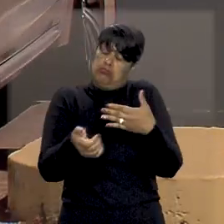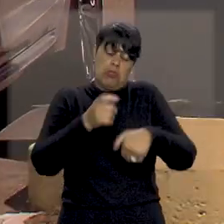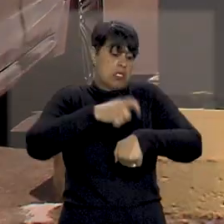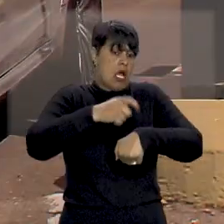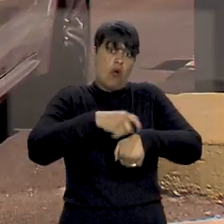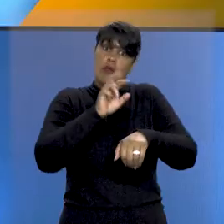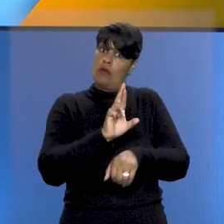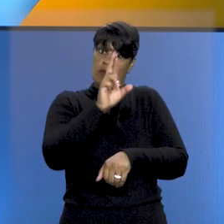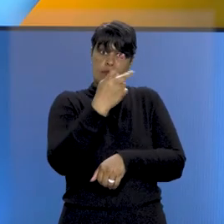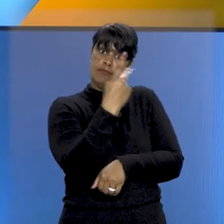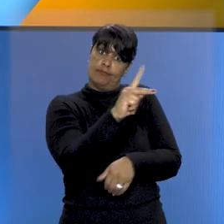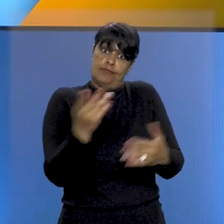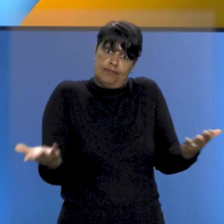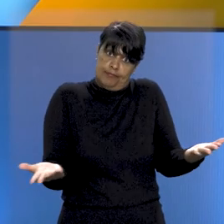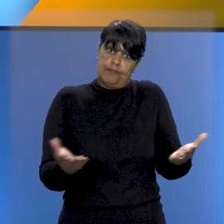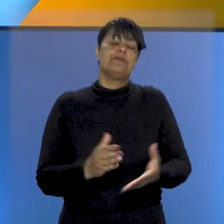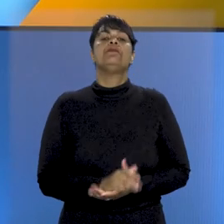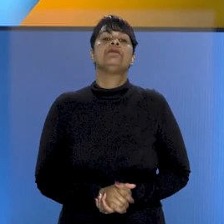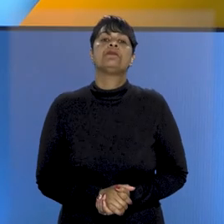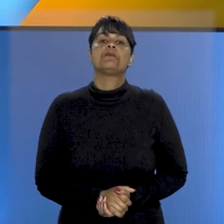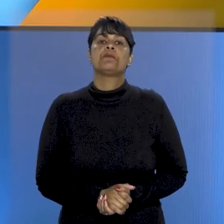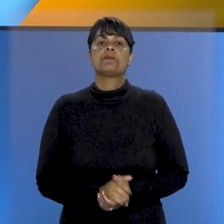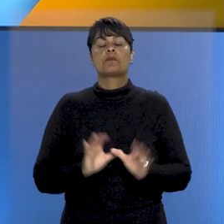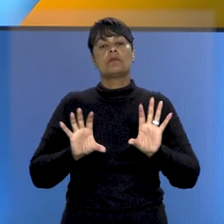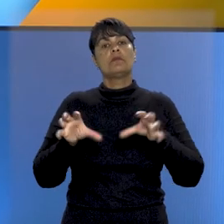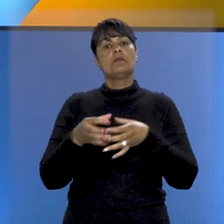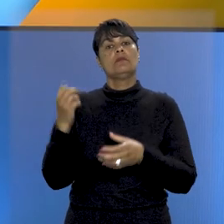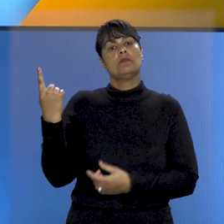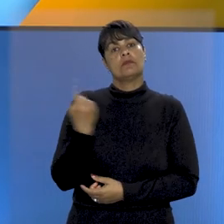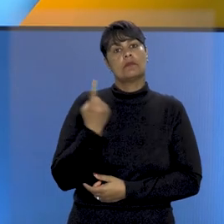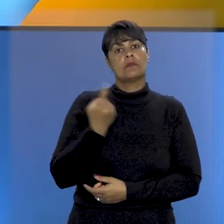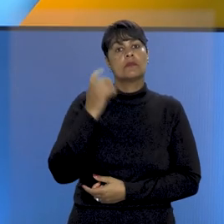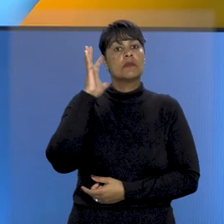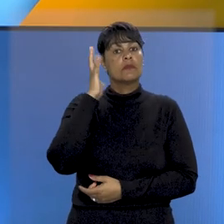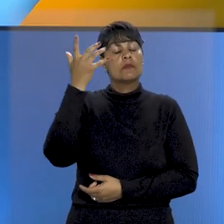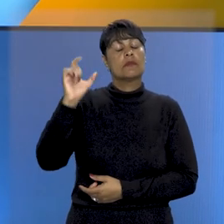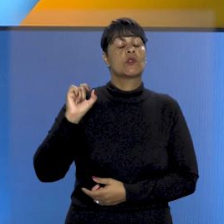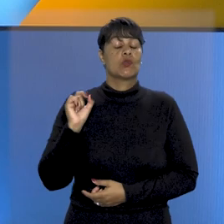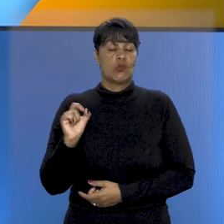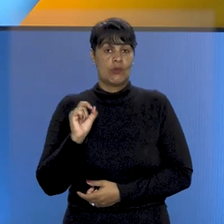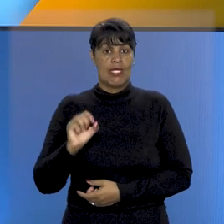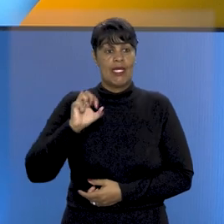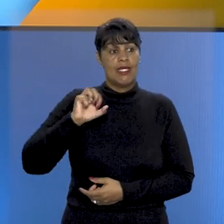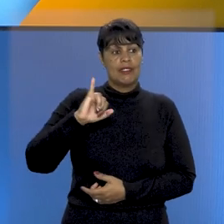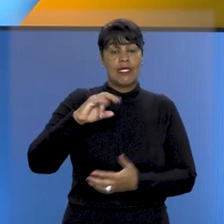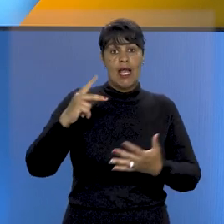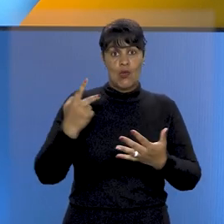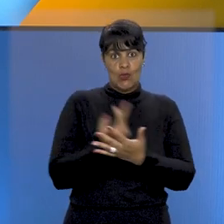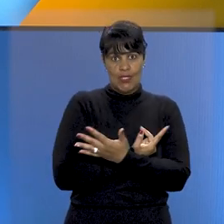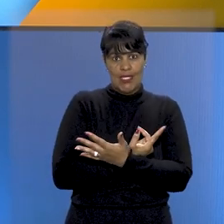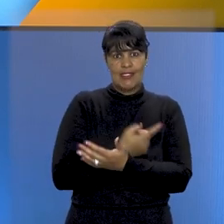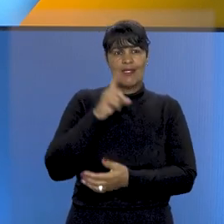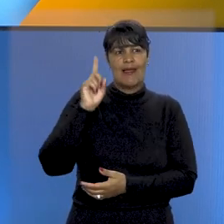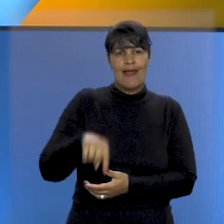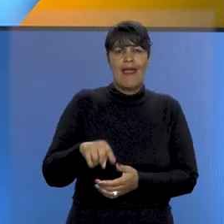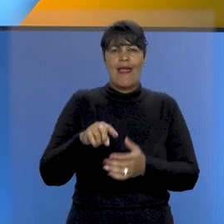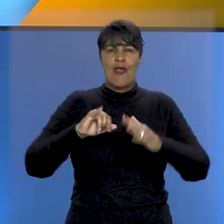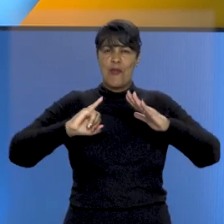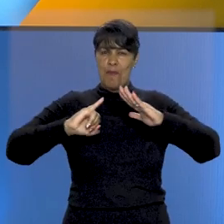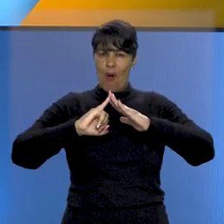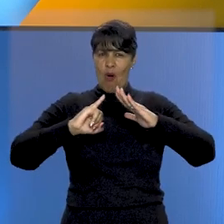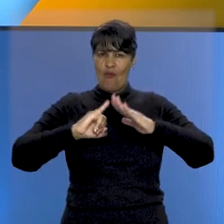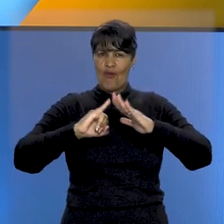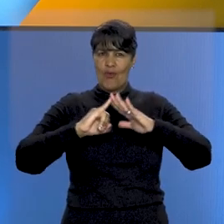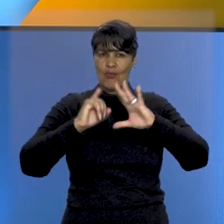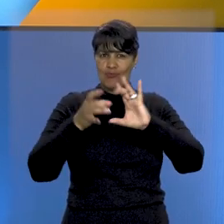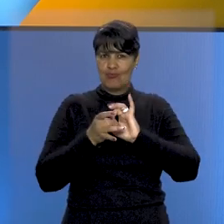criminoso. E a primeira turma decidiu que configura fraude à execução fiscal a alienação de imóvel após